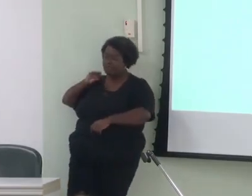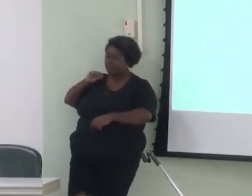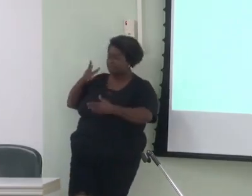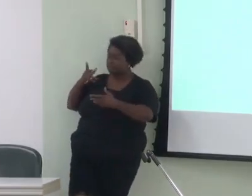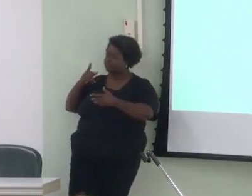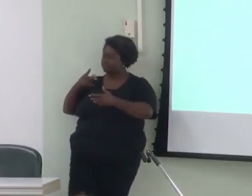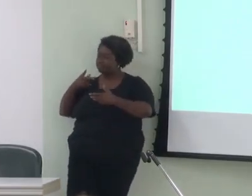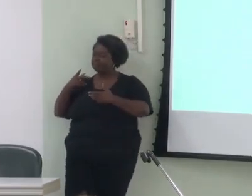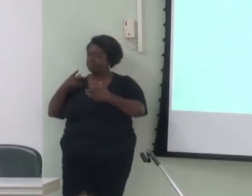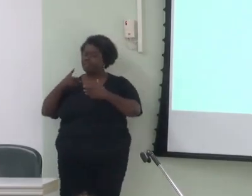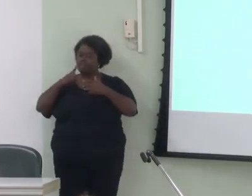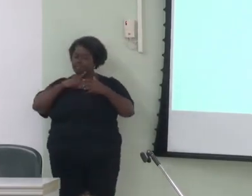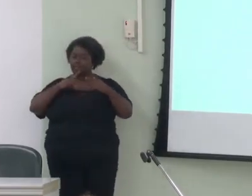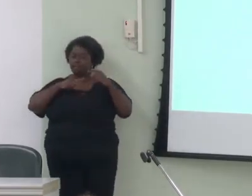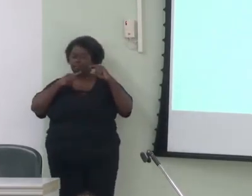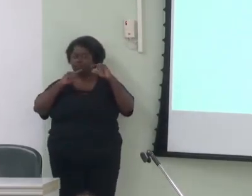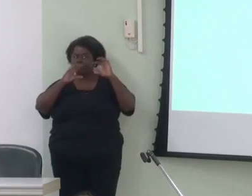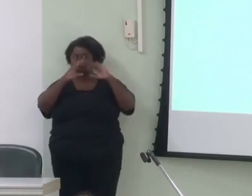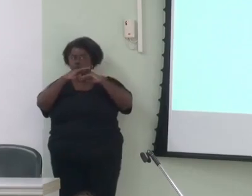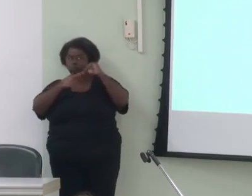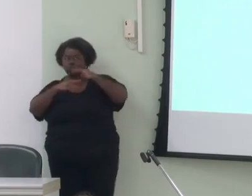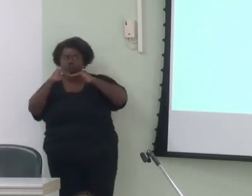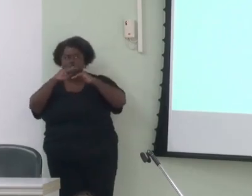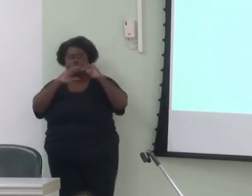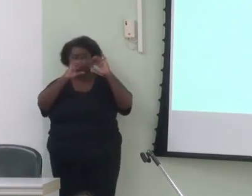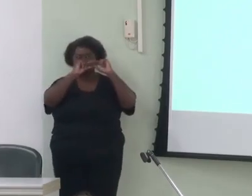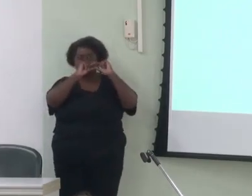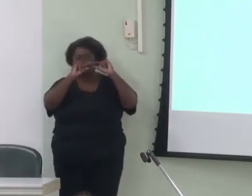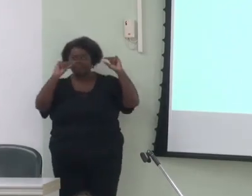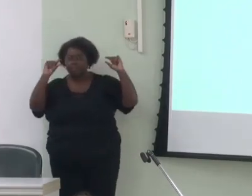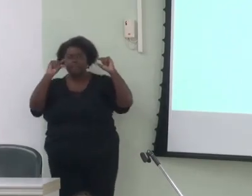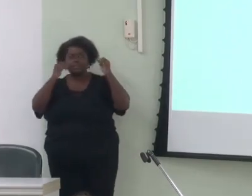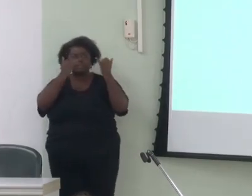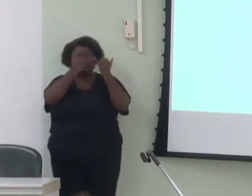semelhantes que são usadas em contextos semelhantes.